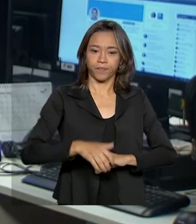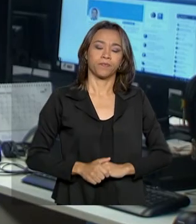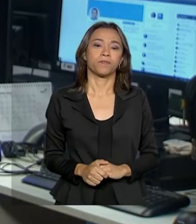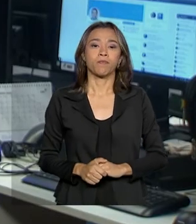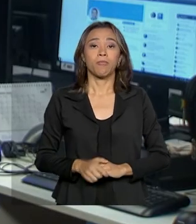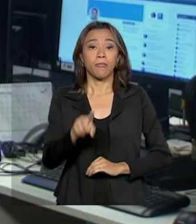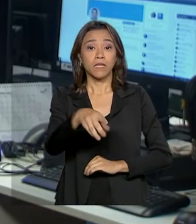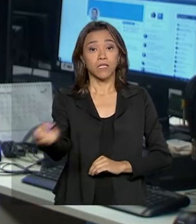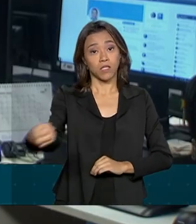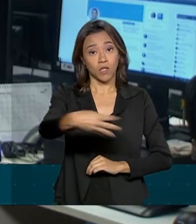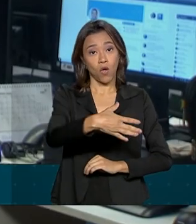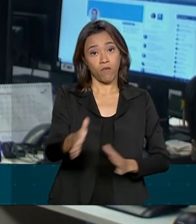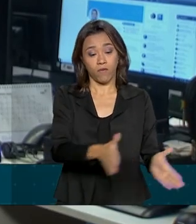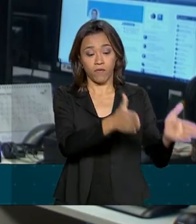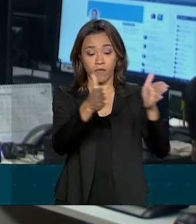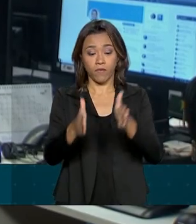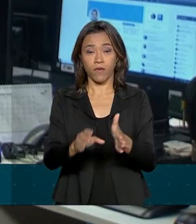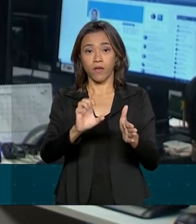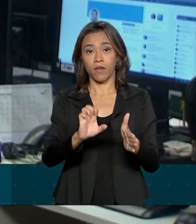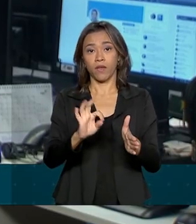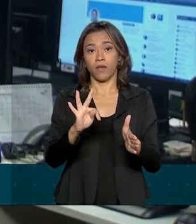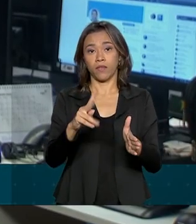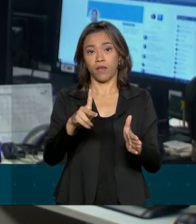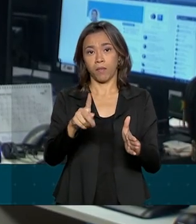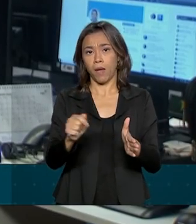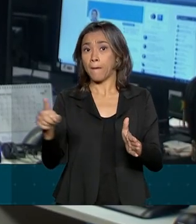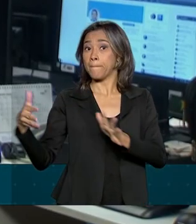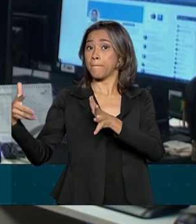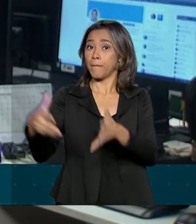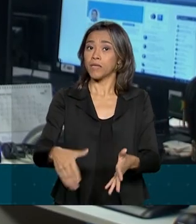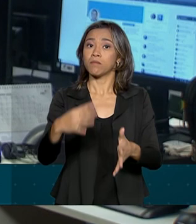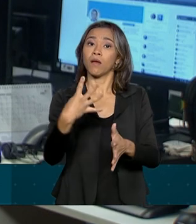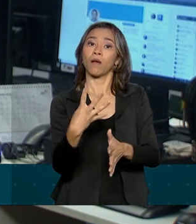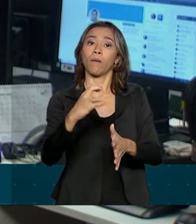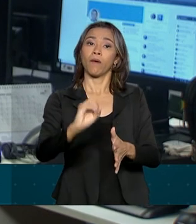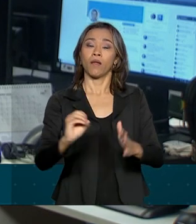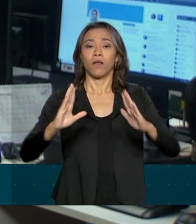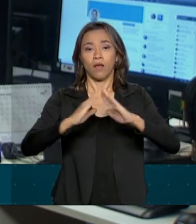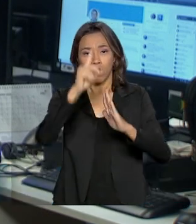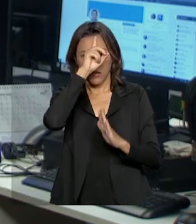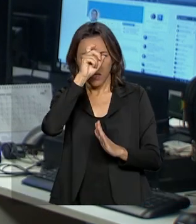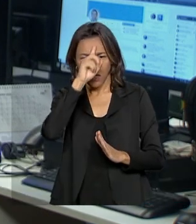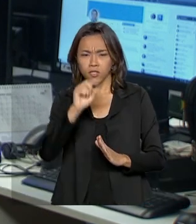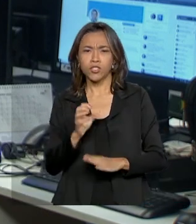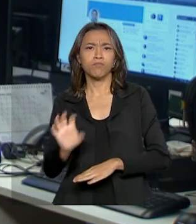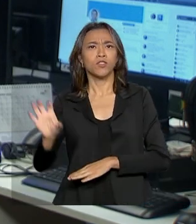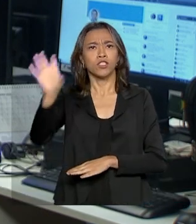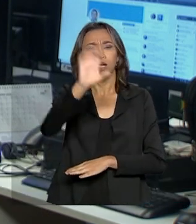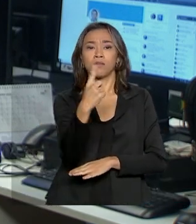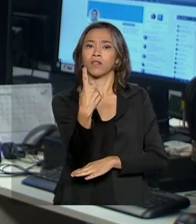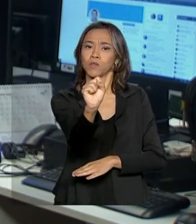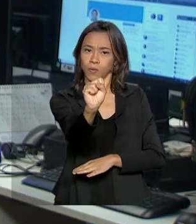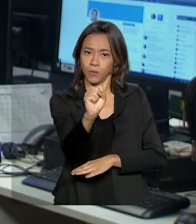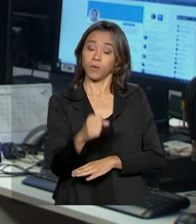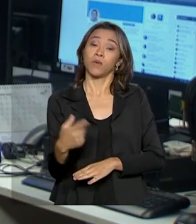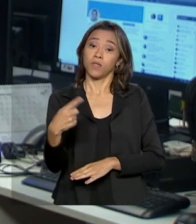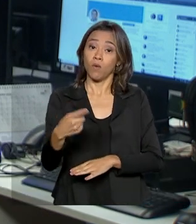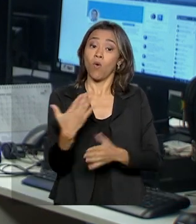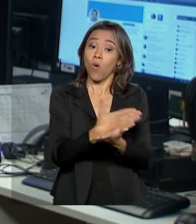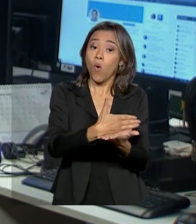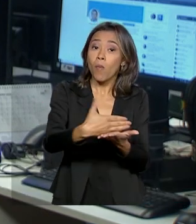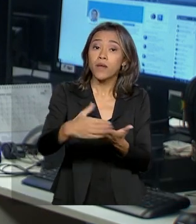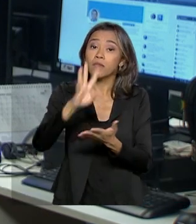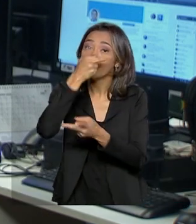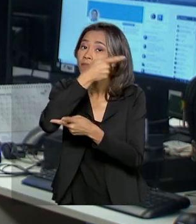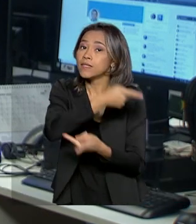Nessa nova etapa, vão participar 40 hospitais de 18 estados. A partir de fevereiro, as unidades começam a receber